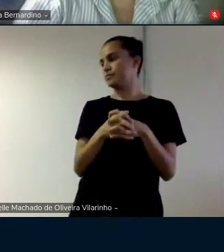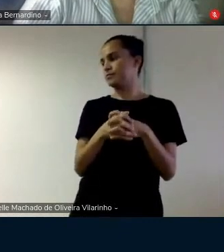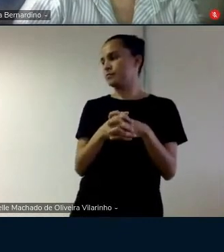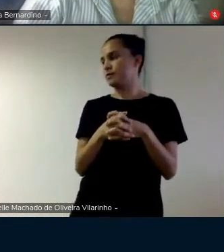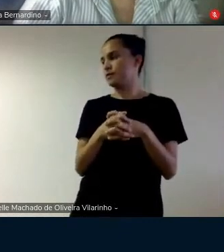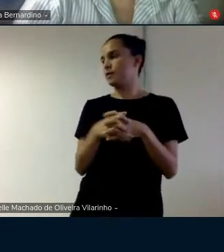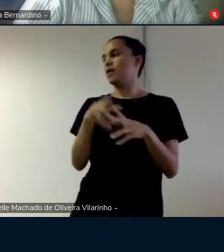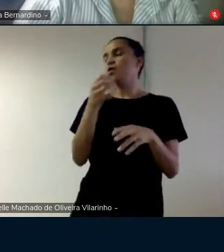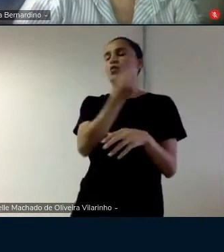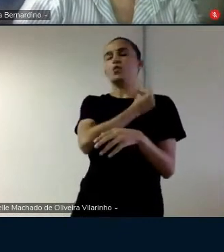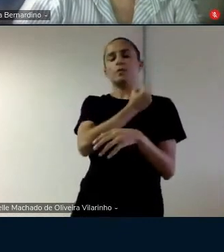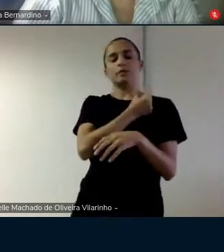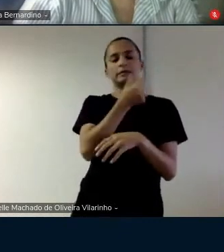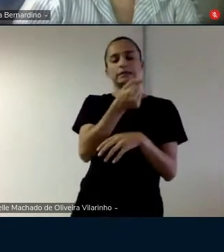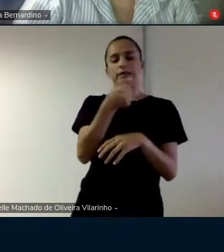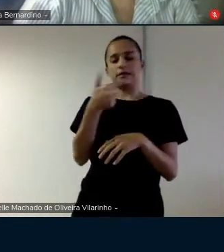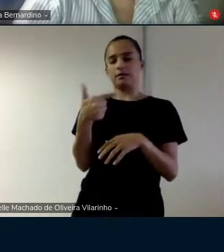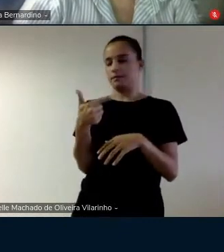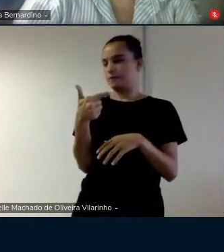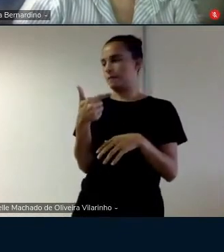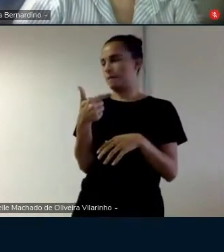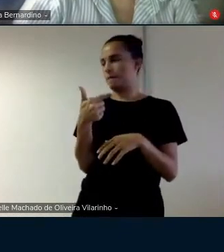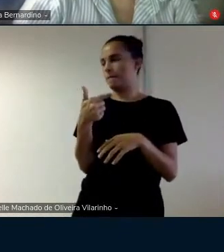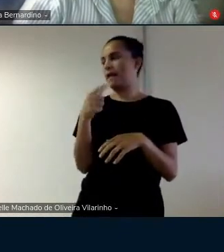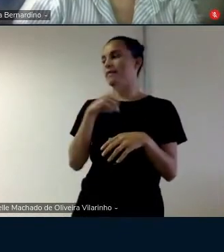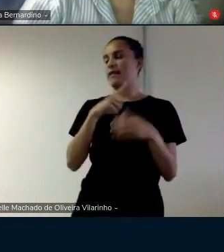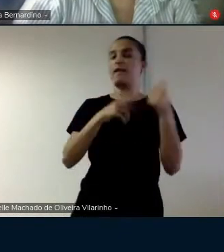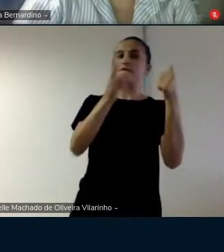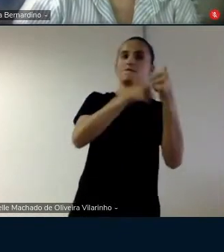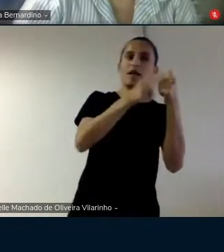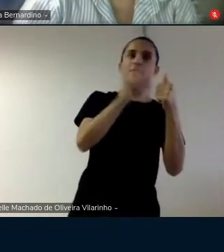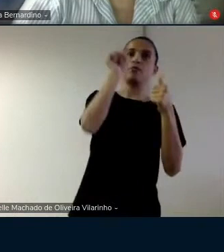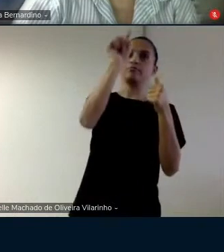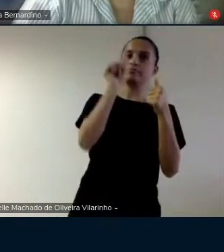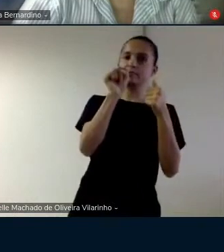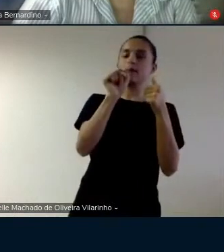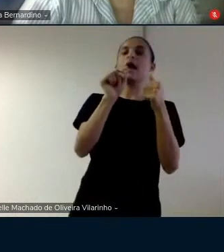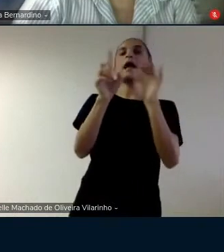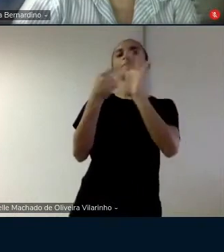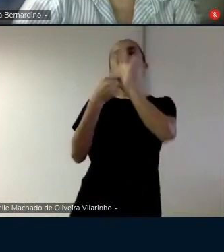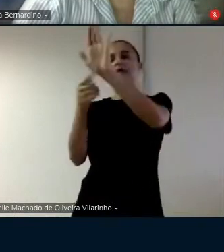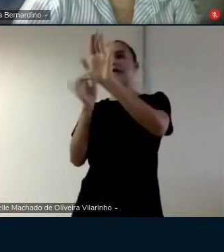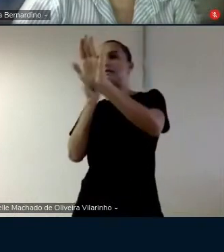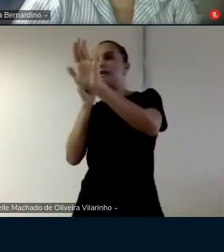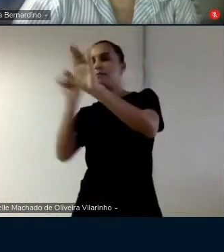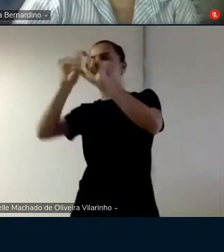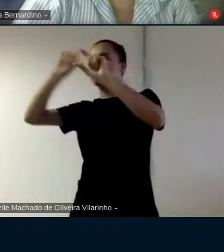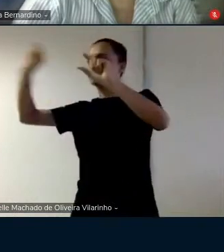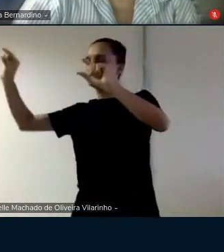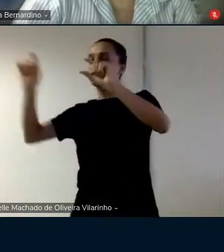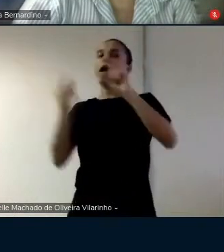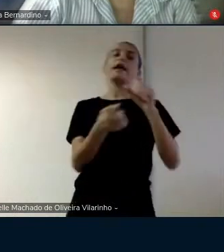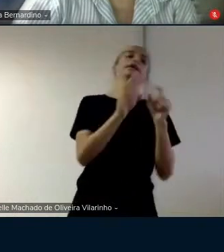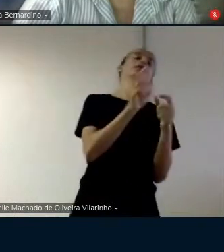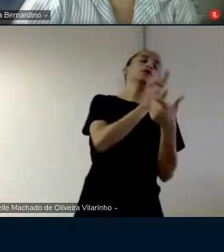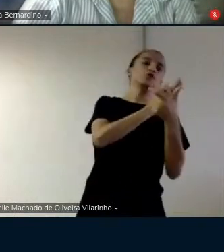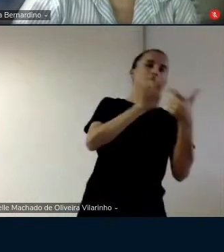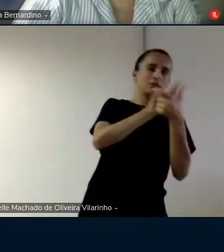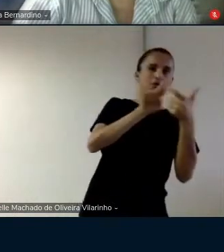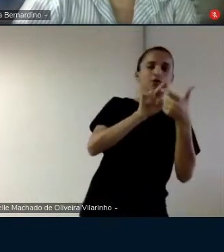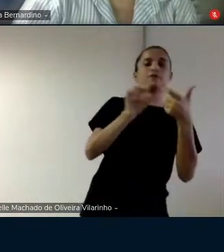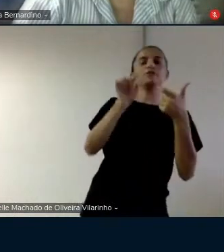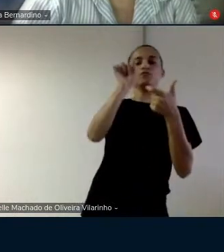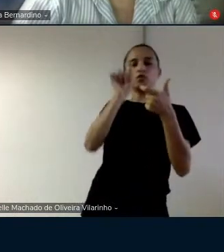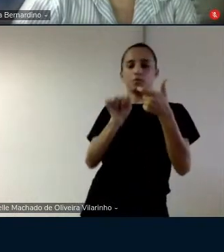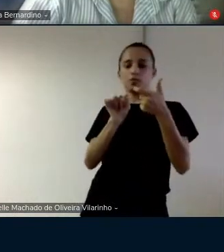no slide 72 verbo dois pontos administrar nutrir educar substantivo administração